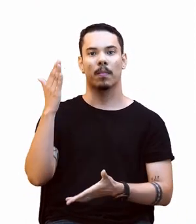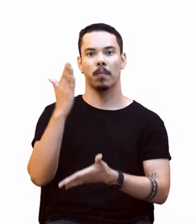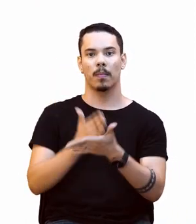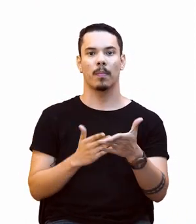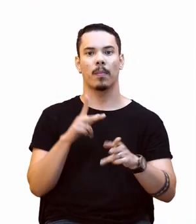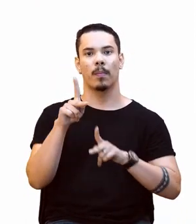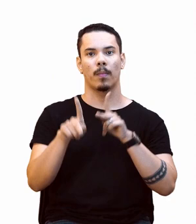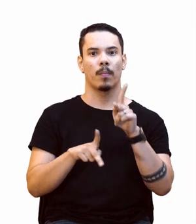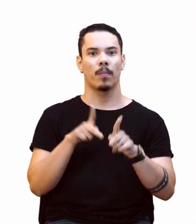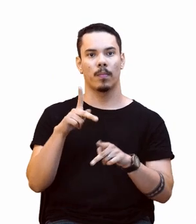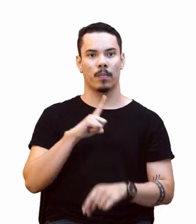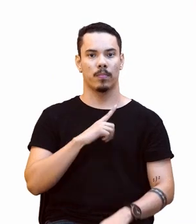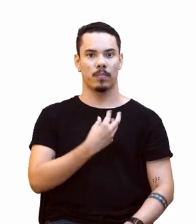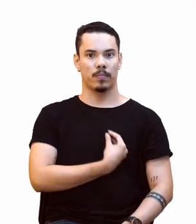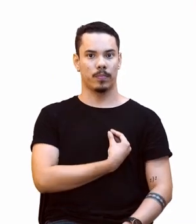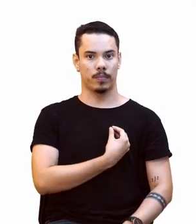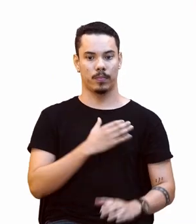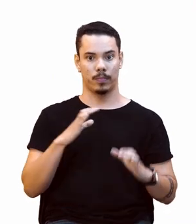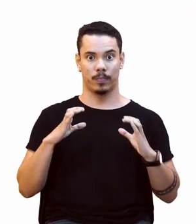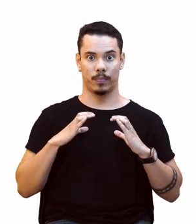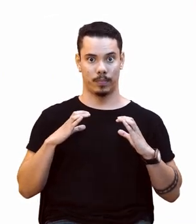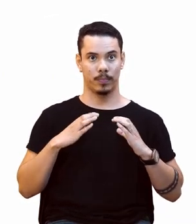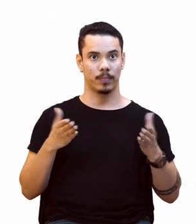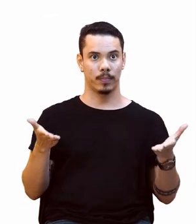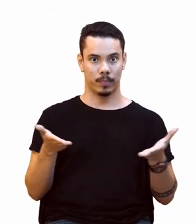mundial vive em cidades hoje.